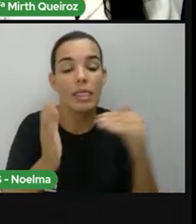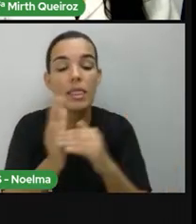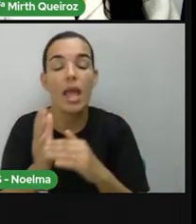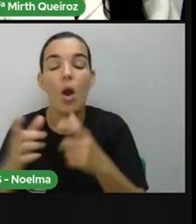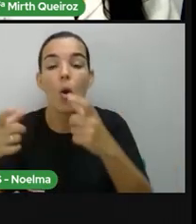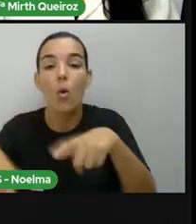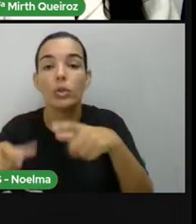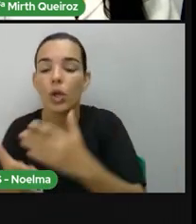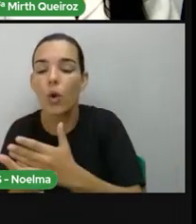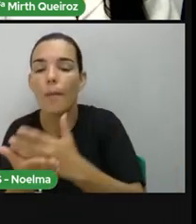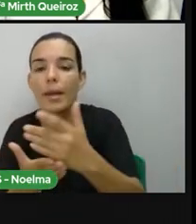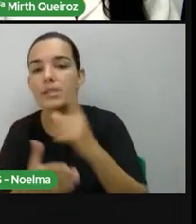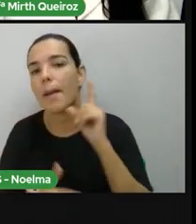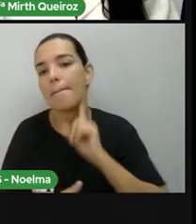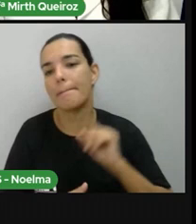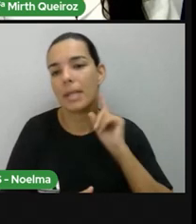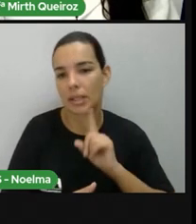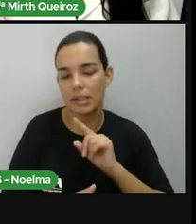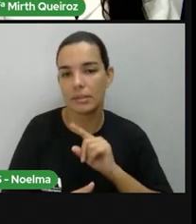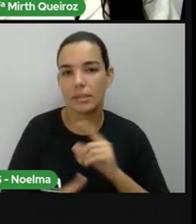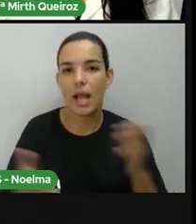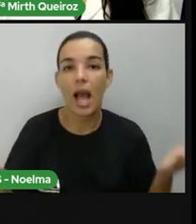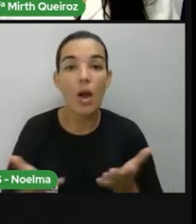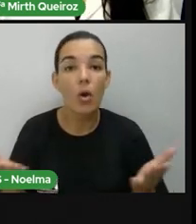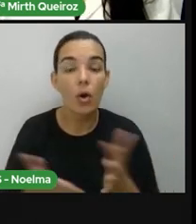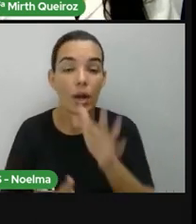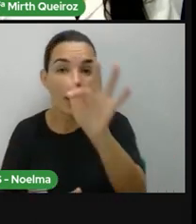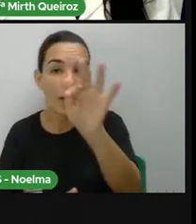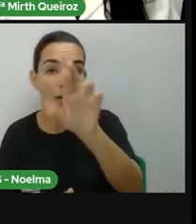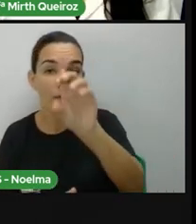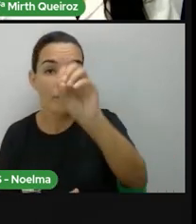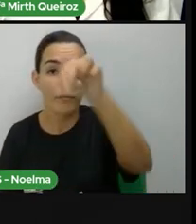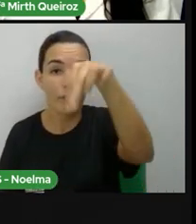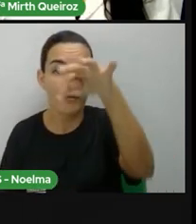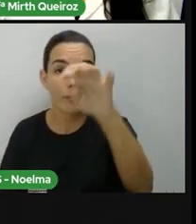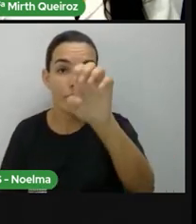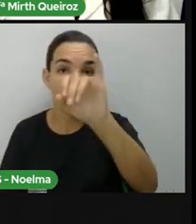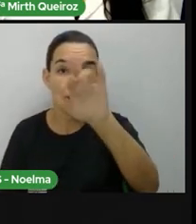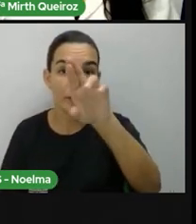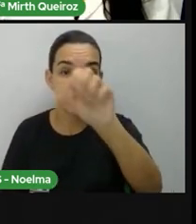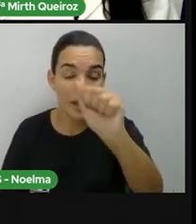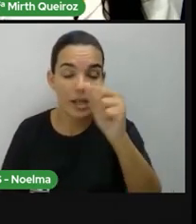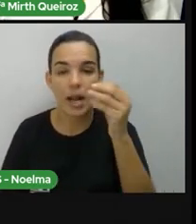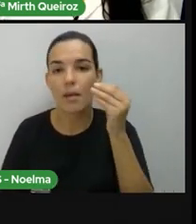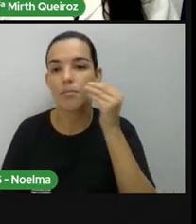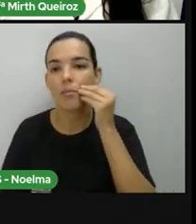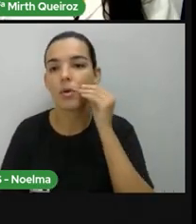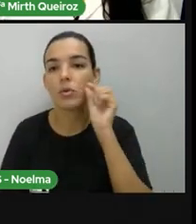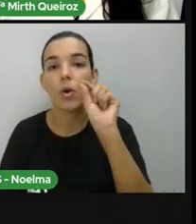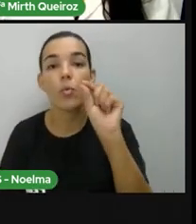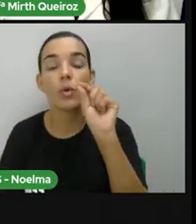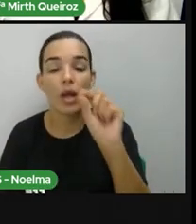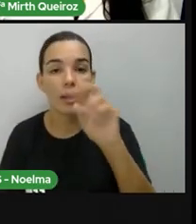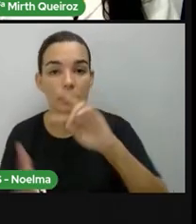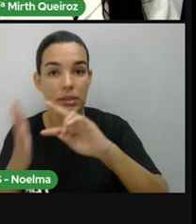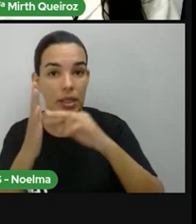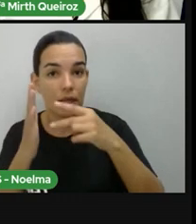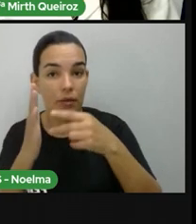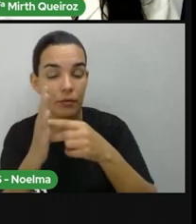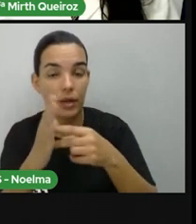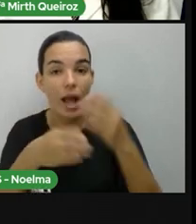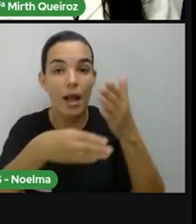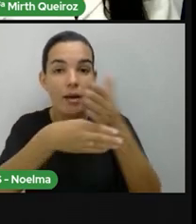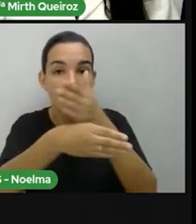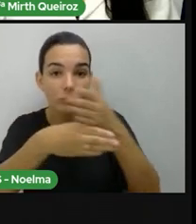Minas Gerais. Já fronteira é o termo empregado para definir a separação de